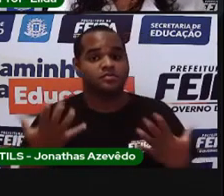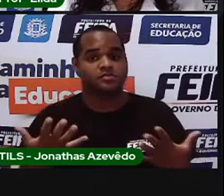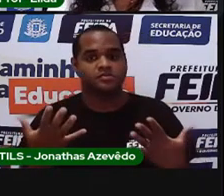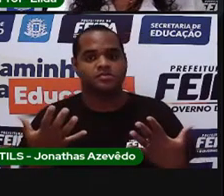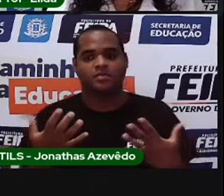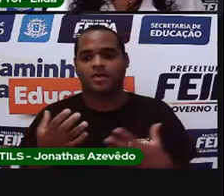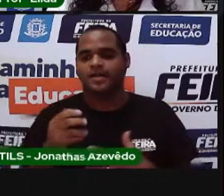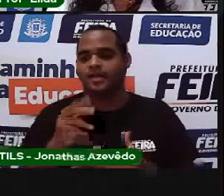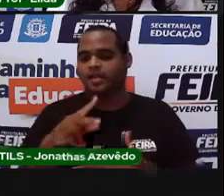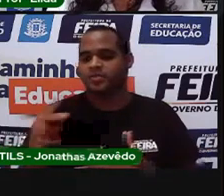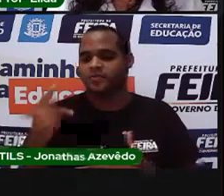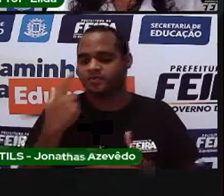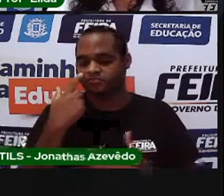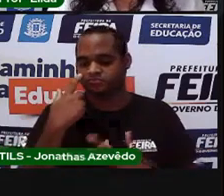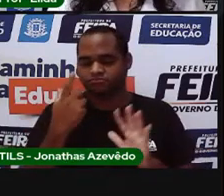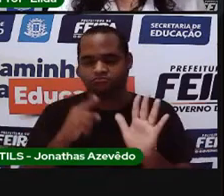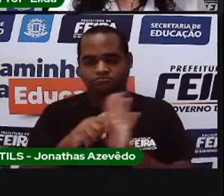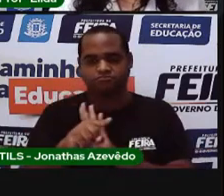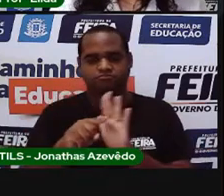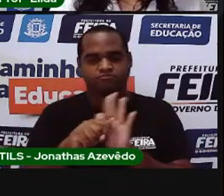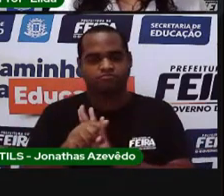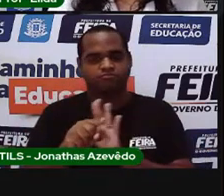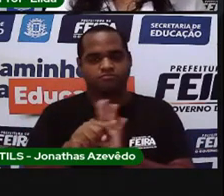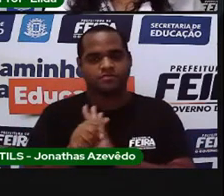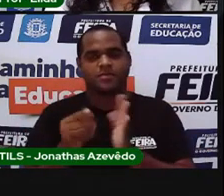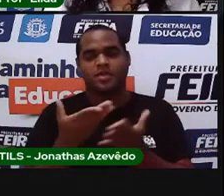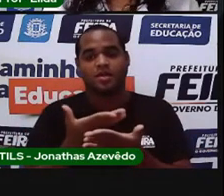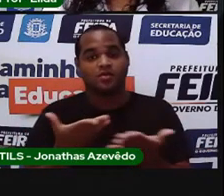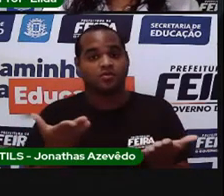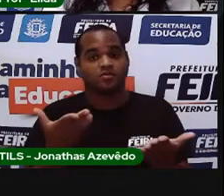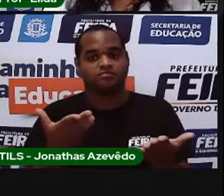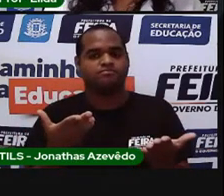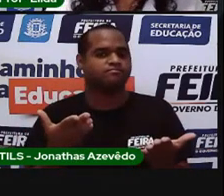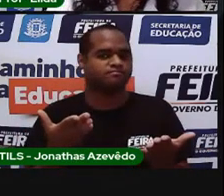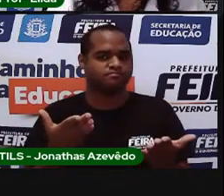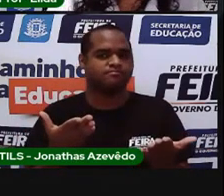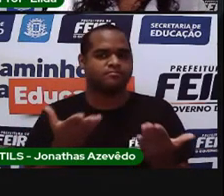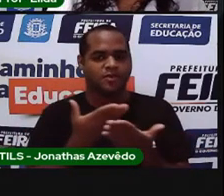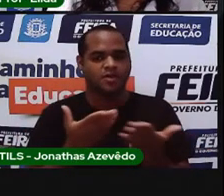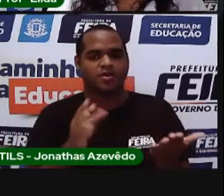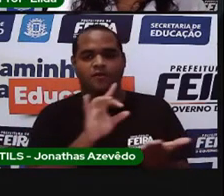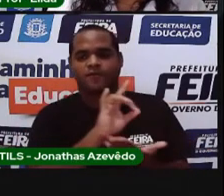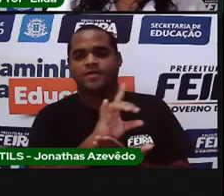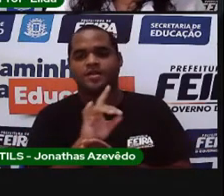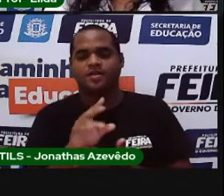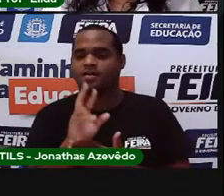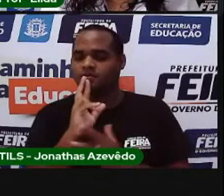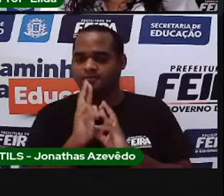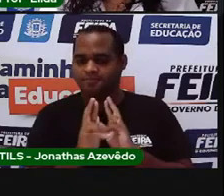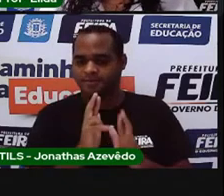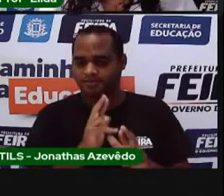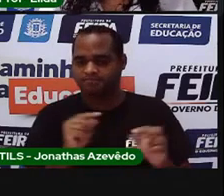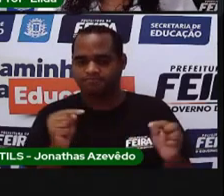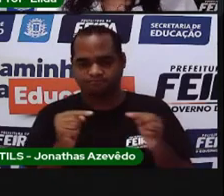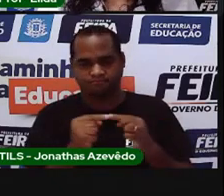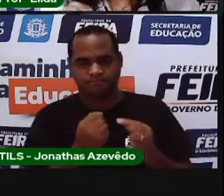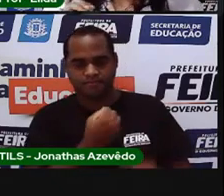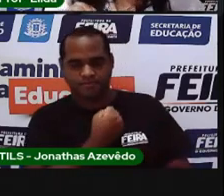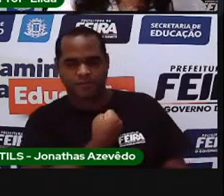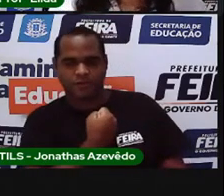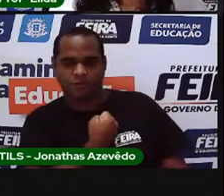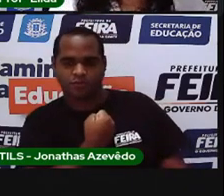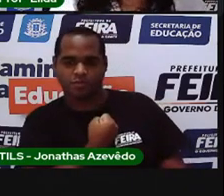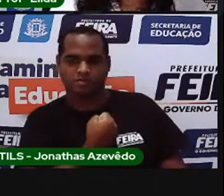a Proélida vai fazer umas perguntinhas. E agora você vai responder com os números